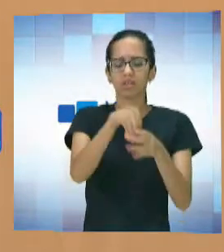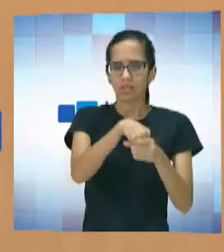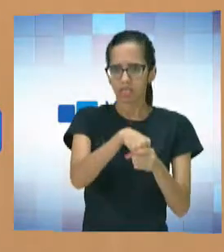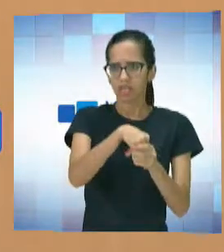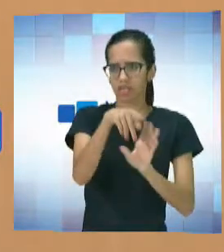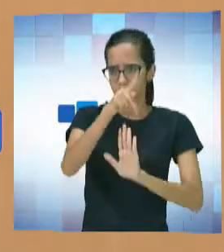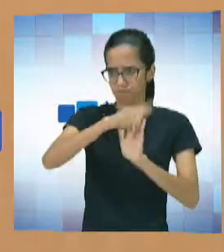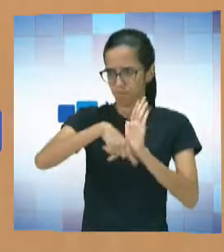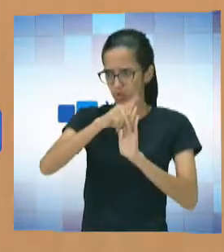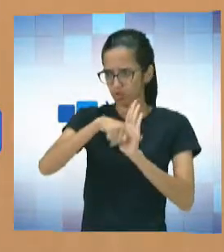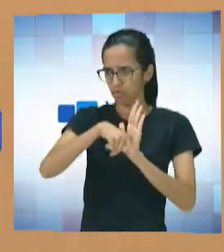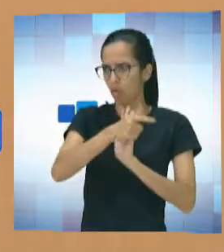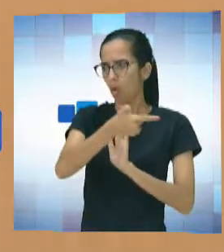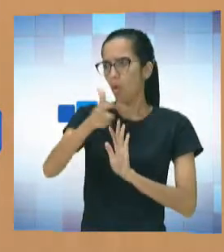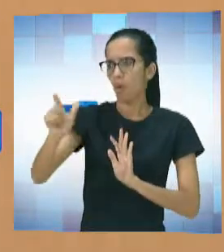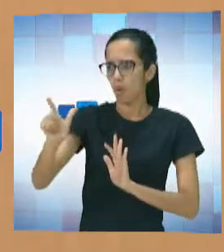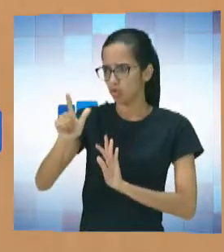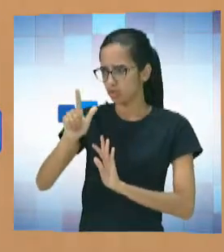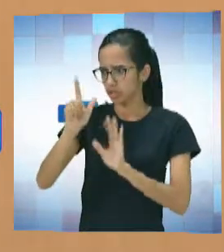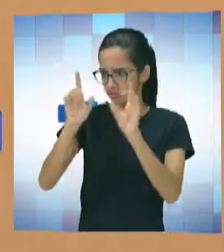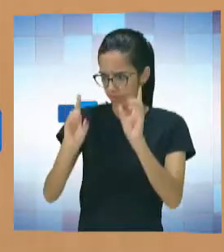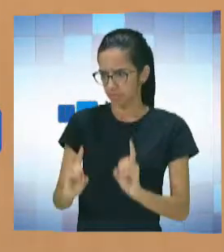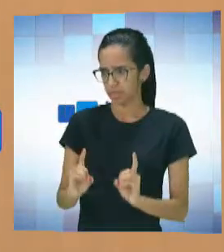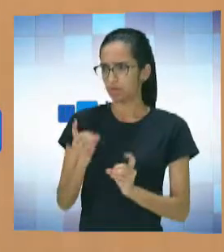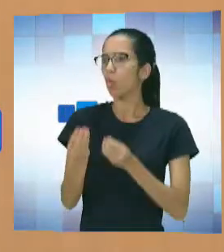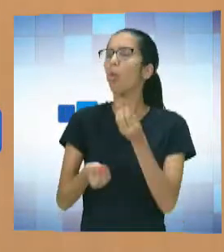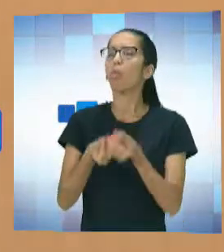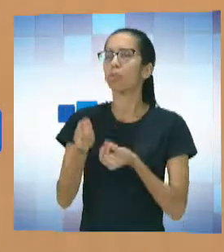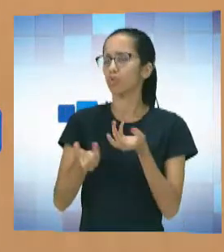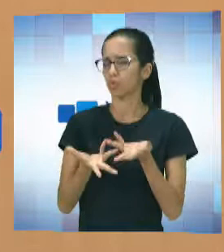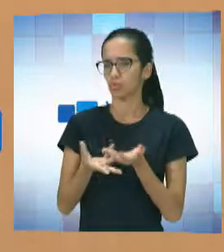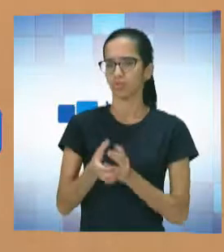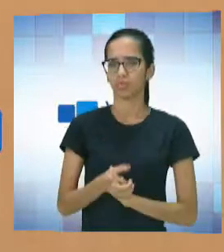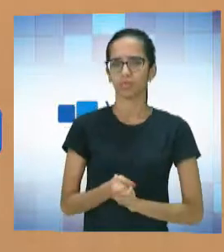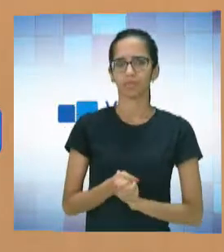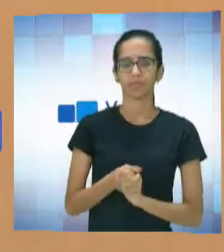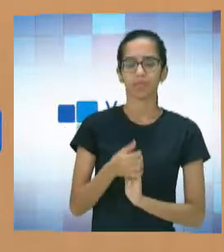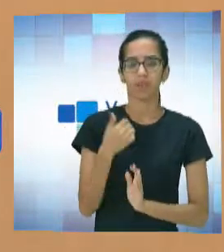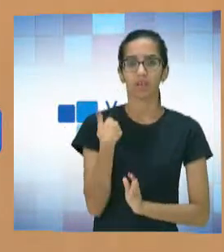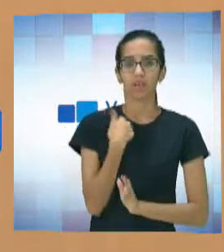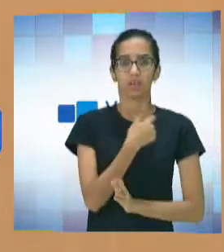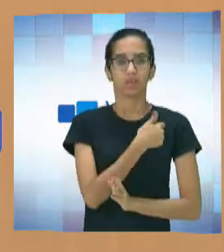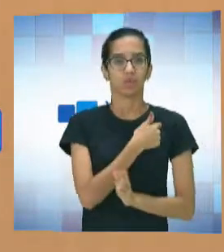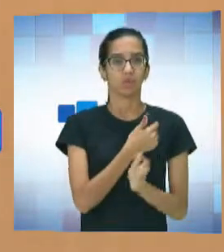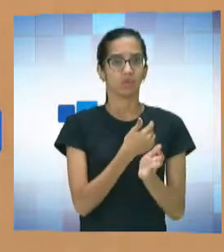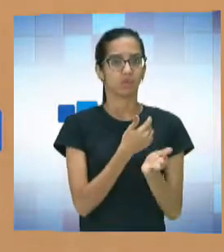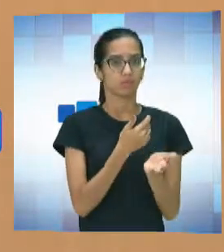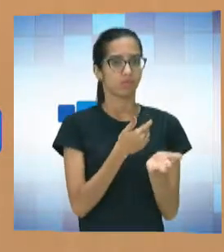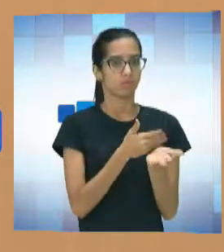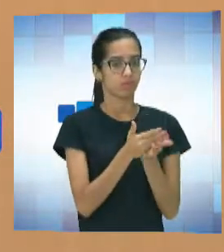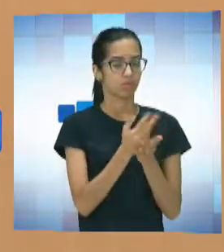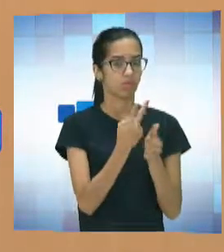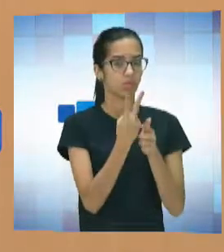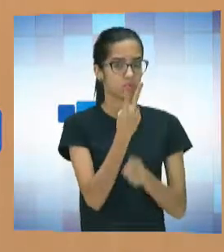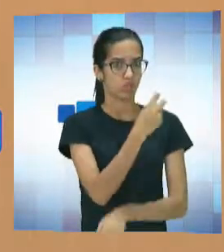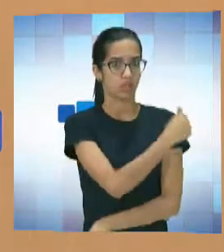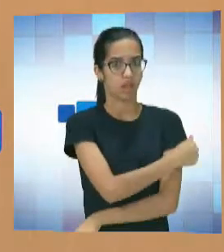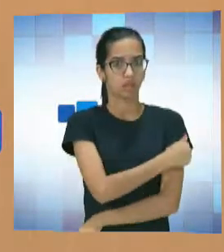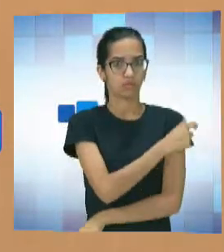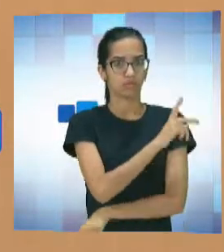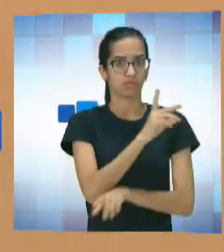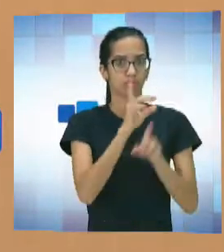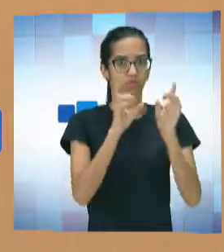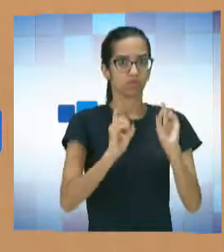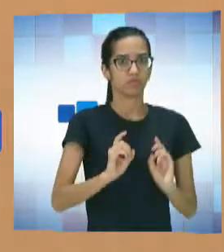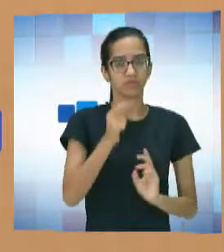projeto outras deficiências? Sim. Então, a gente começou com dois alunos que tinham déficit intelectual. Sim. Ele já